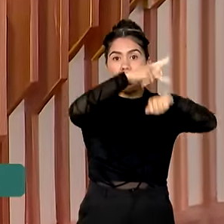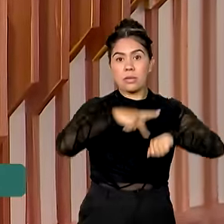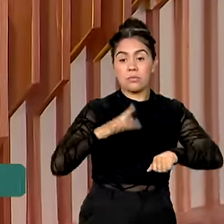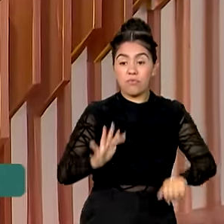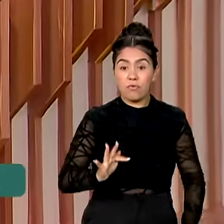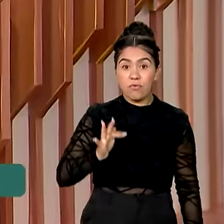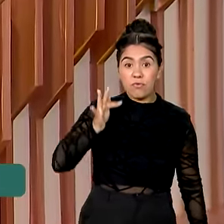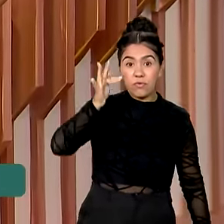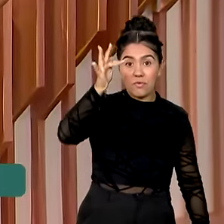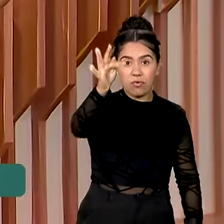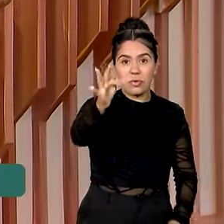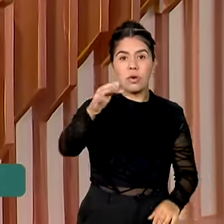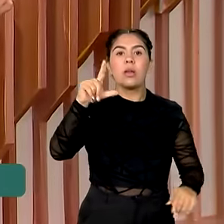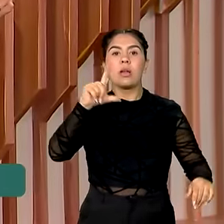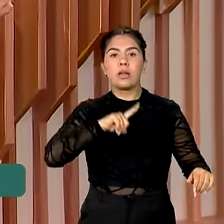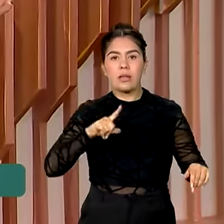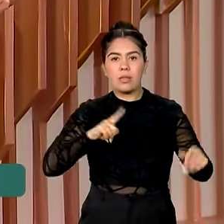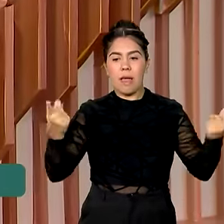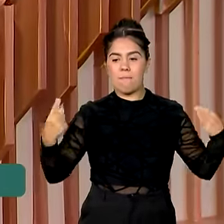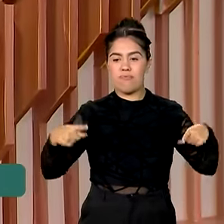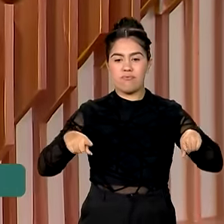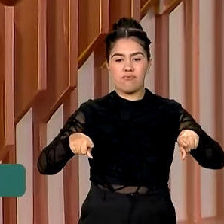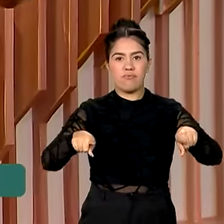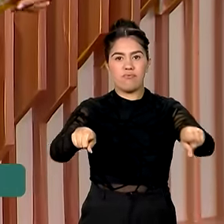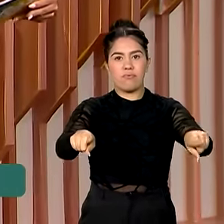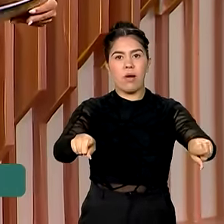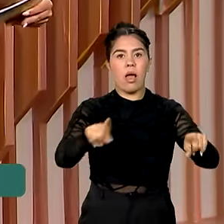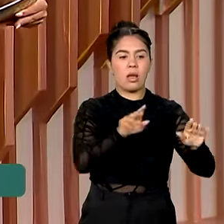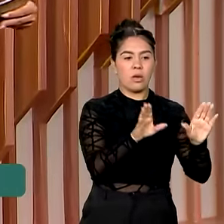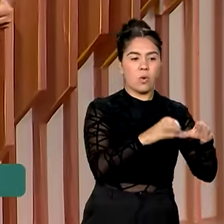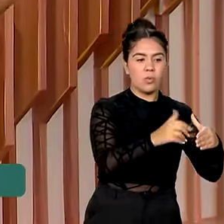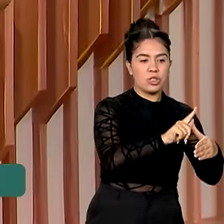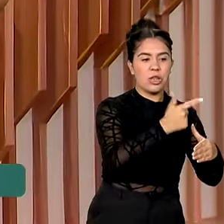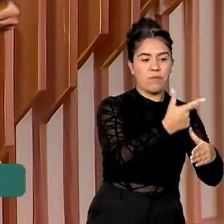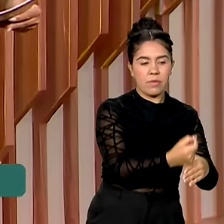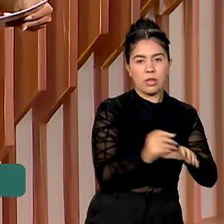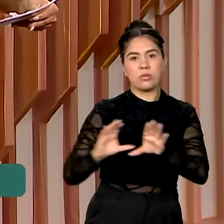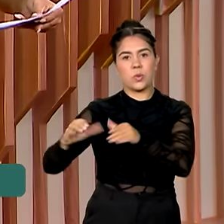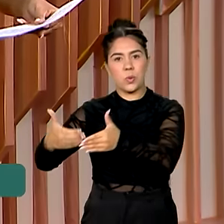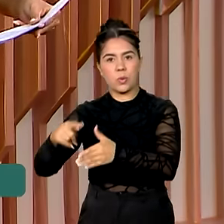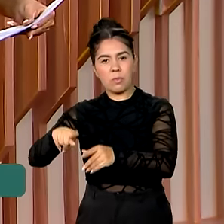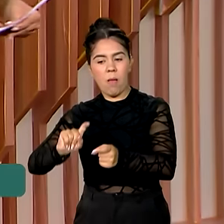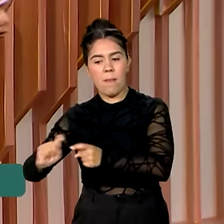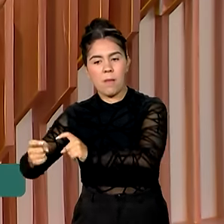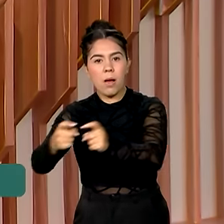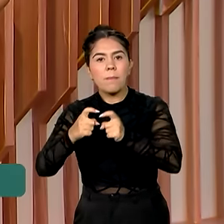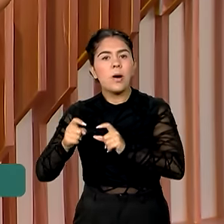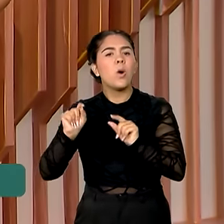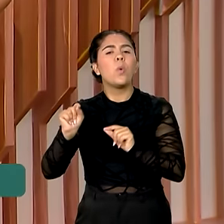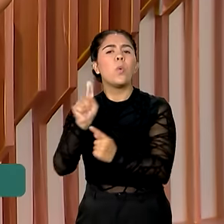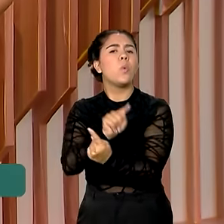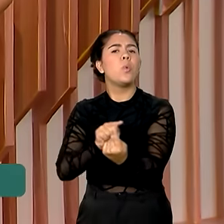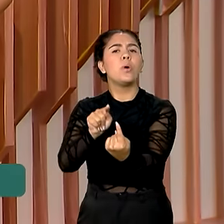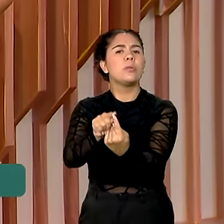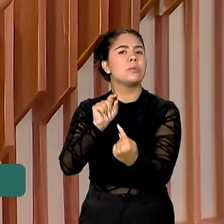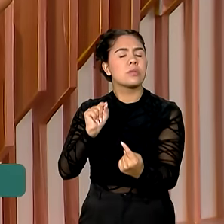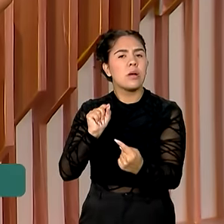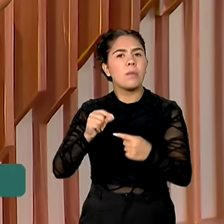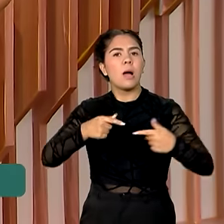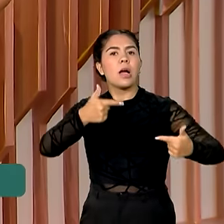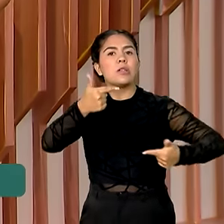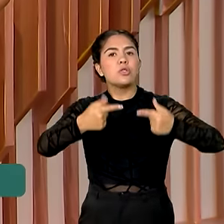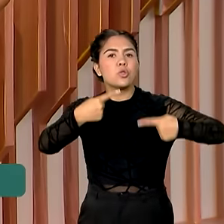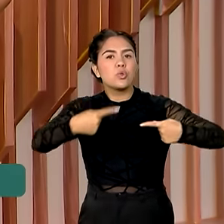ministerial do G20. Esse encontro aproveita aí a presença de autoridades mundiais para discutir o papel do